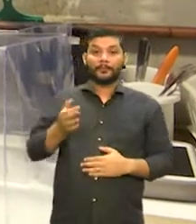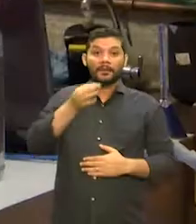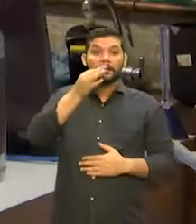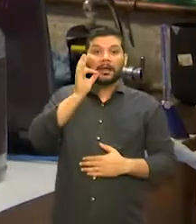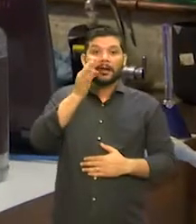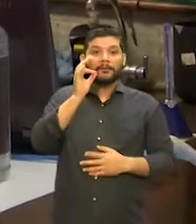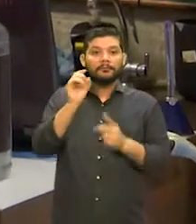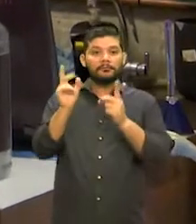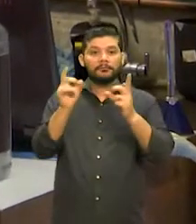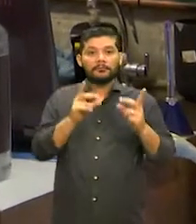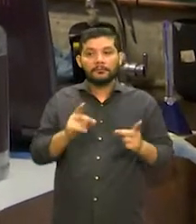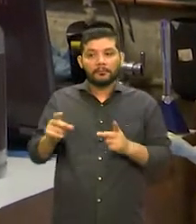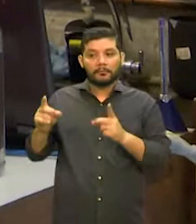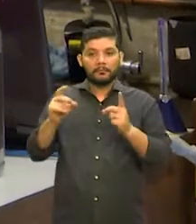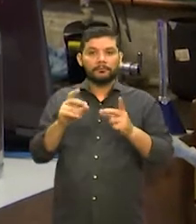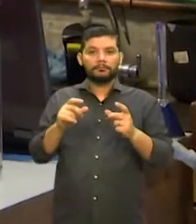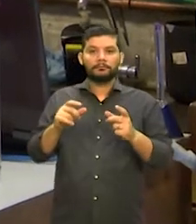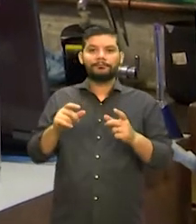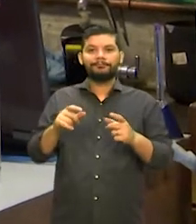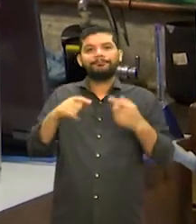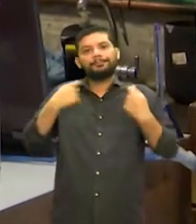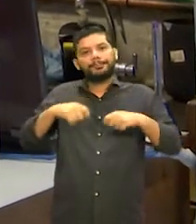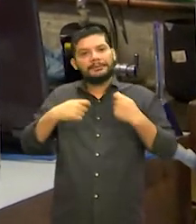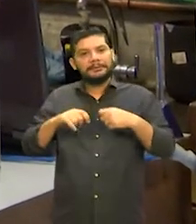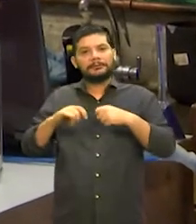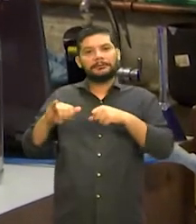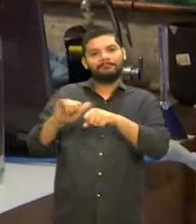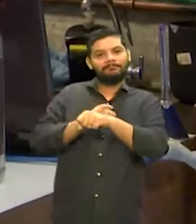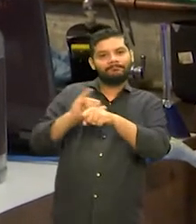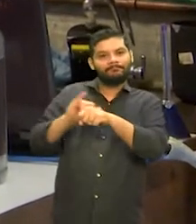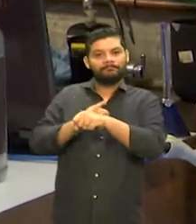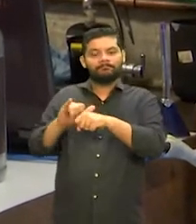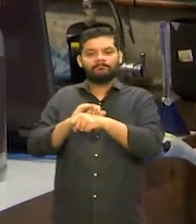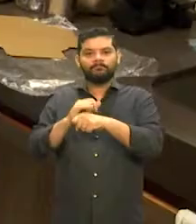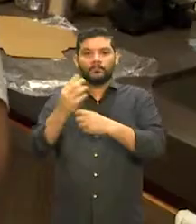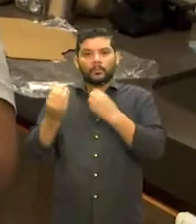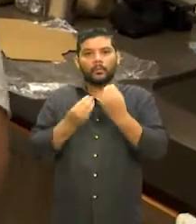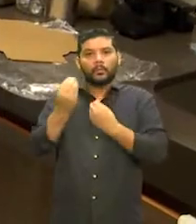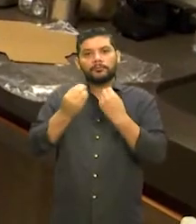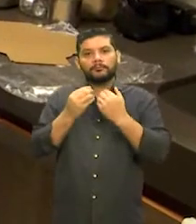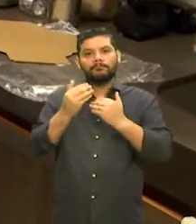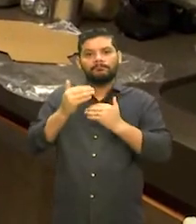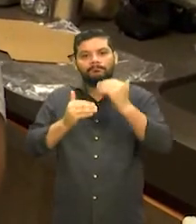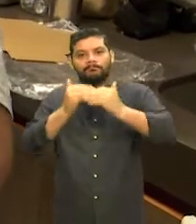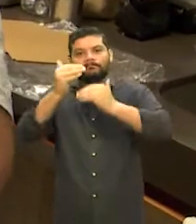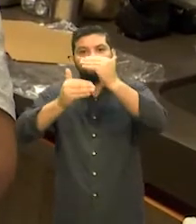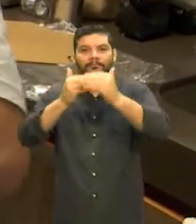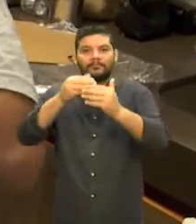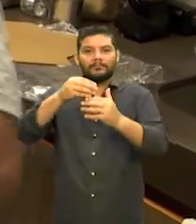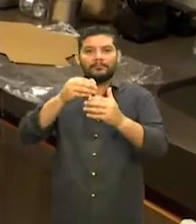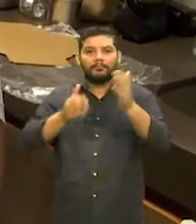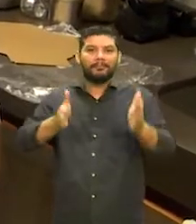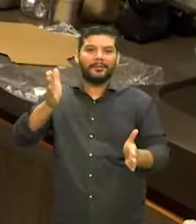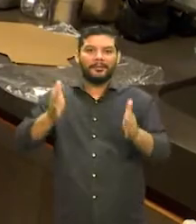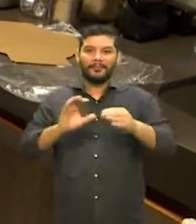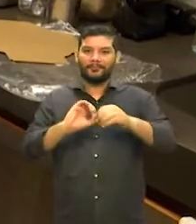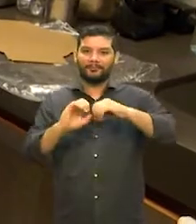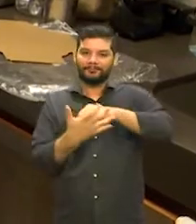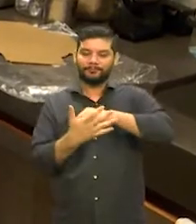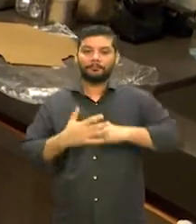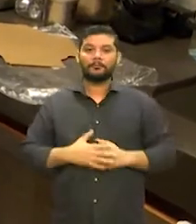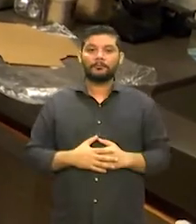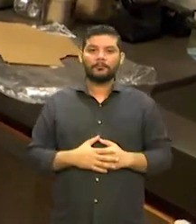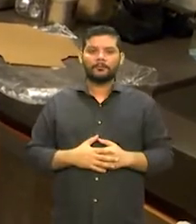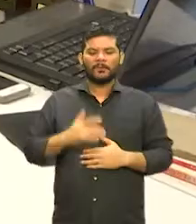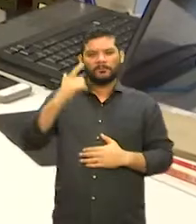estabelecimentos, teve que buscar alternativas para sobreviver à crise causada pelo coronavírus. Apostou em